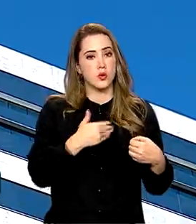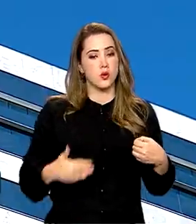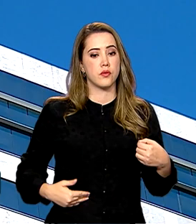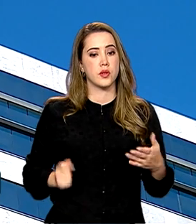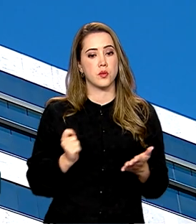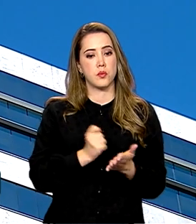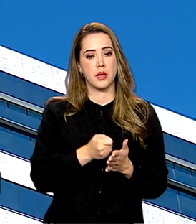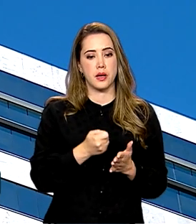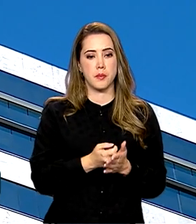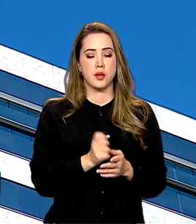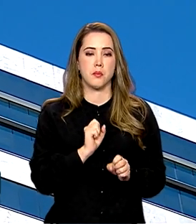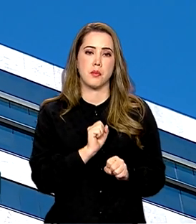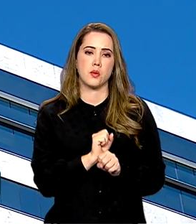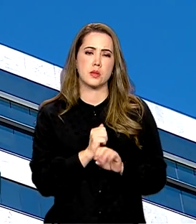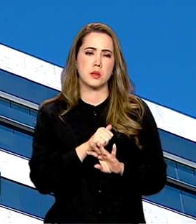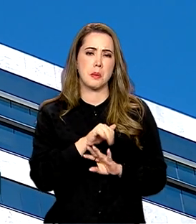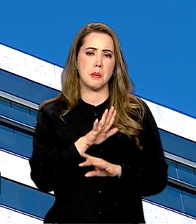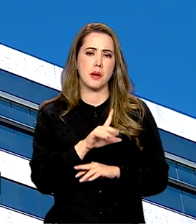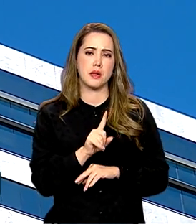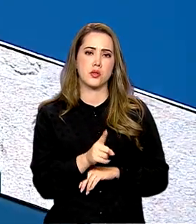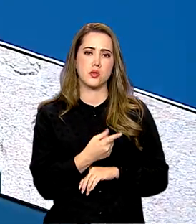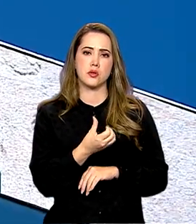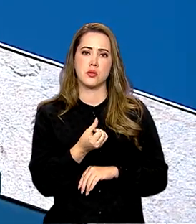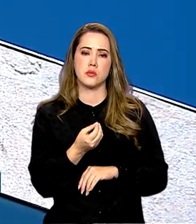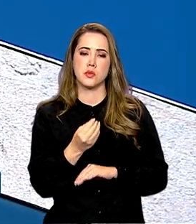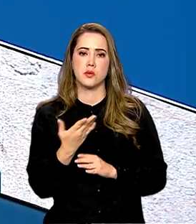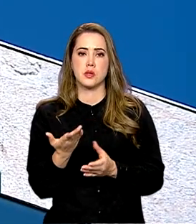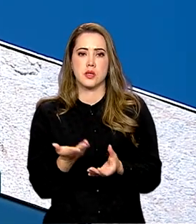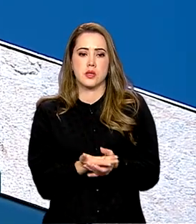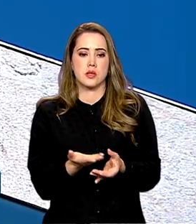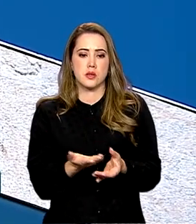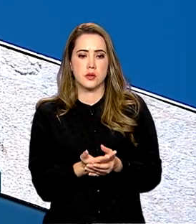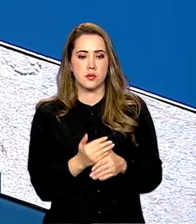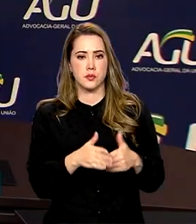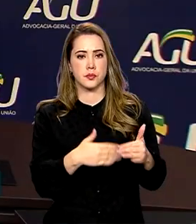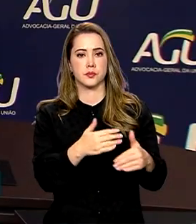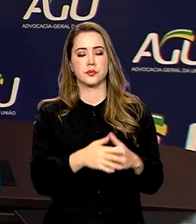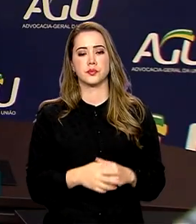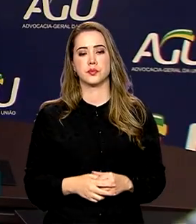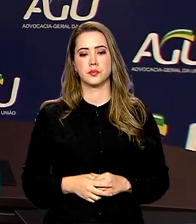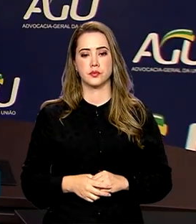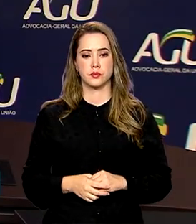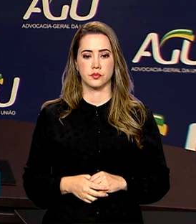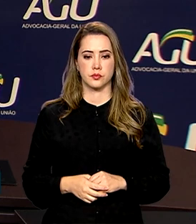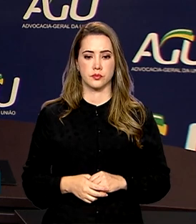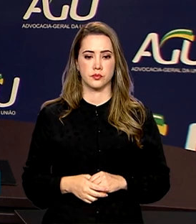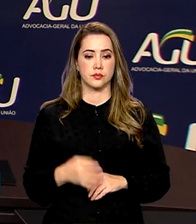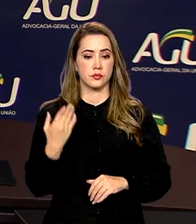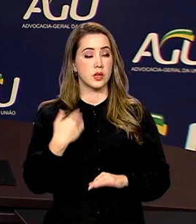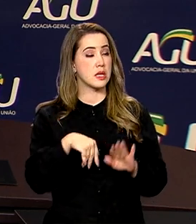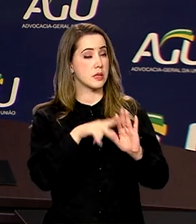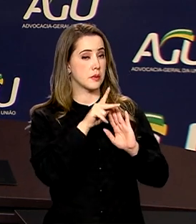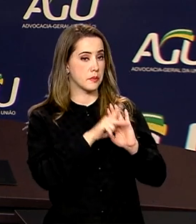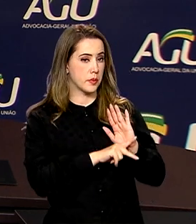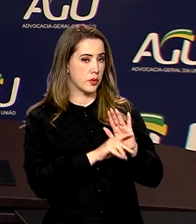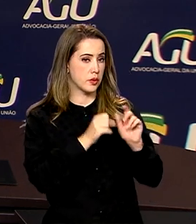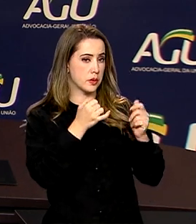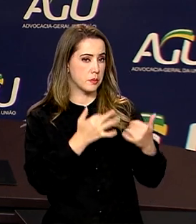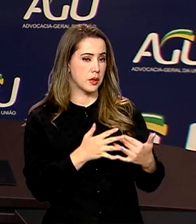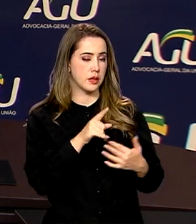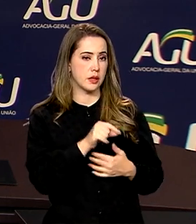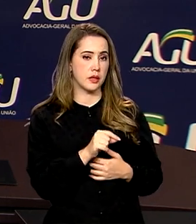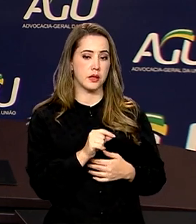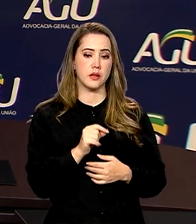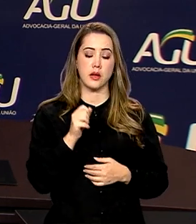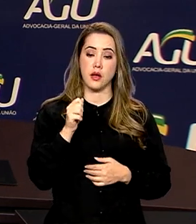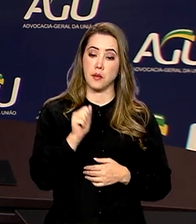suspendendo, assim, mais de 1.600 processos em andamento. Por meio do projeto, a Advocacia Geral da